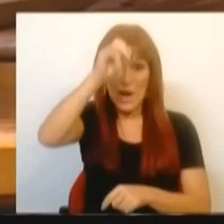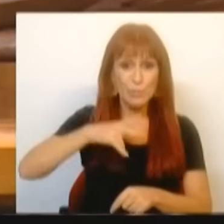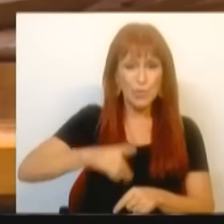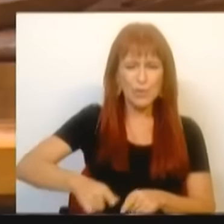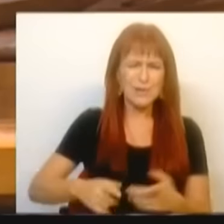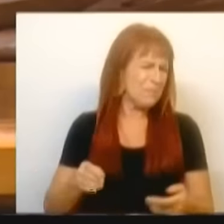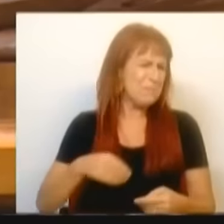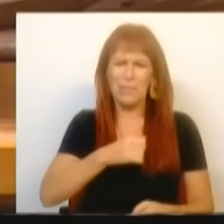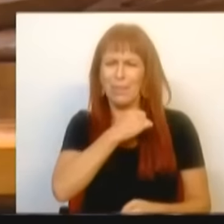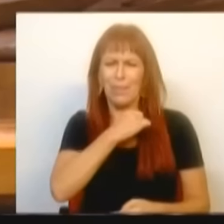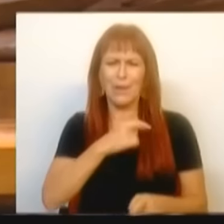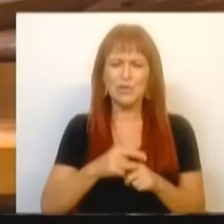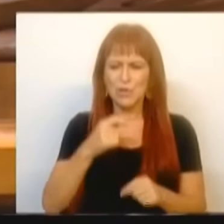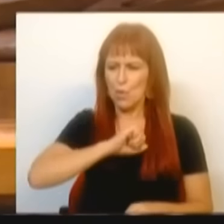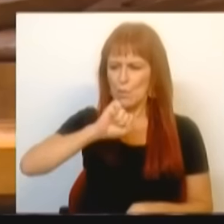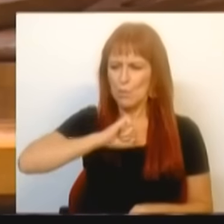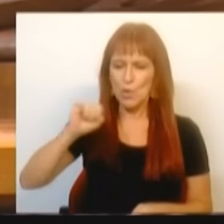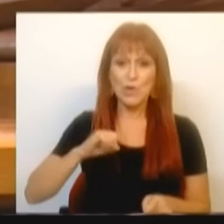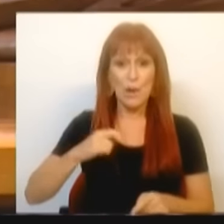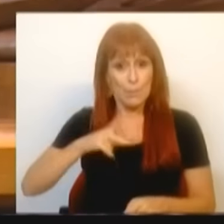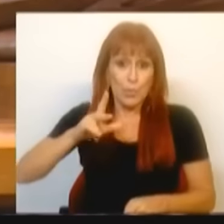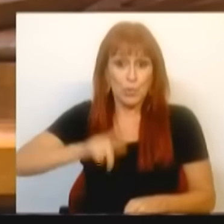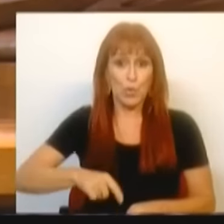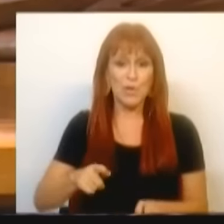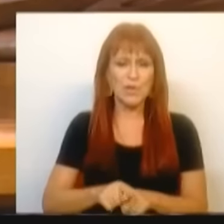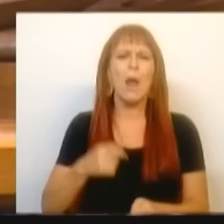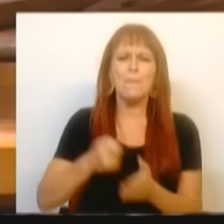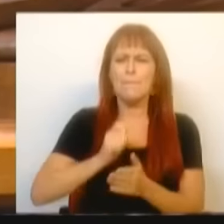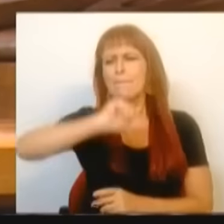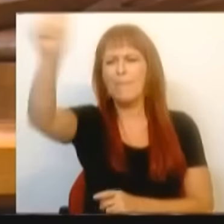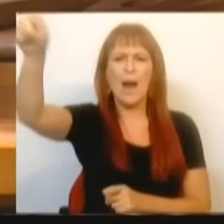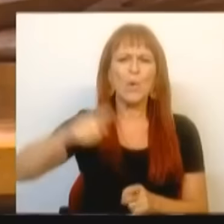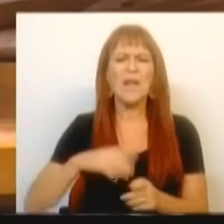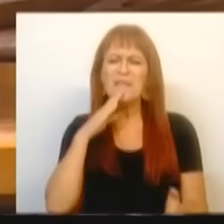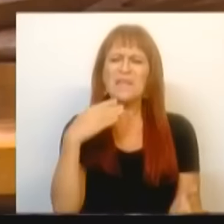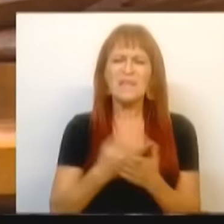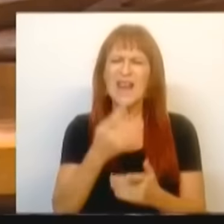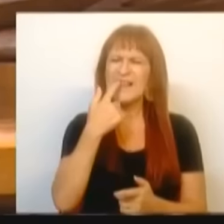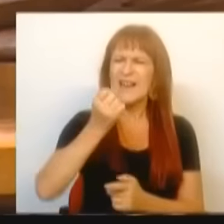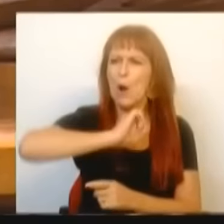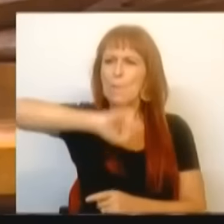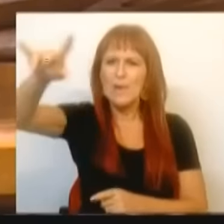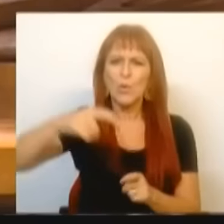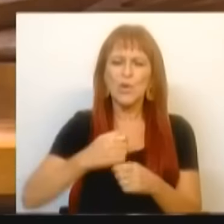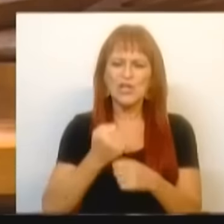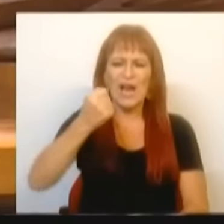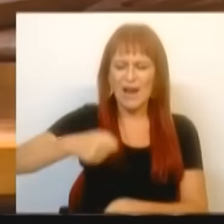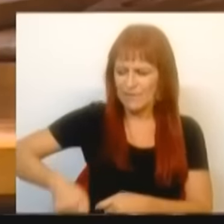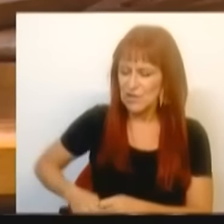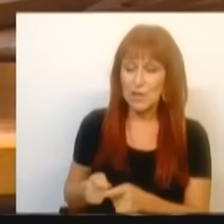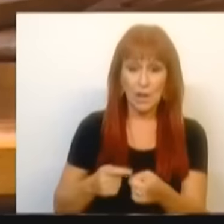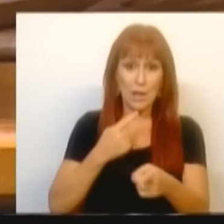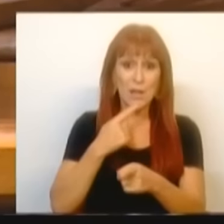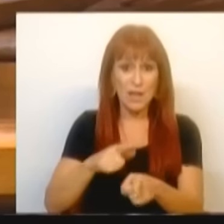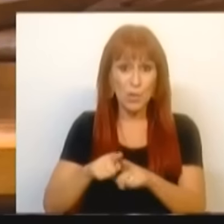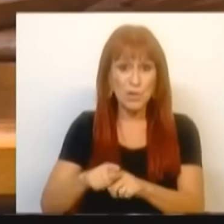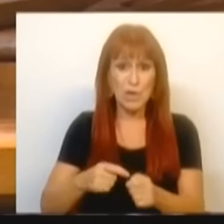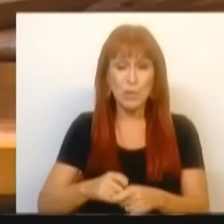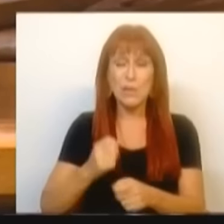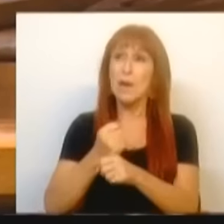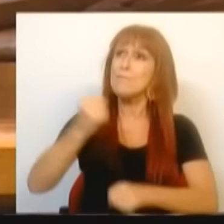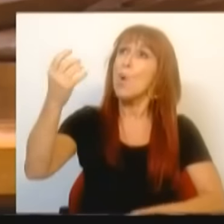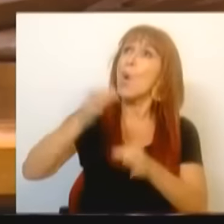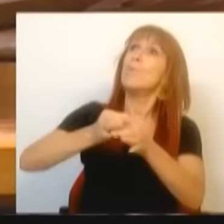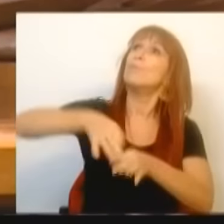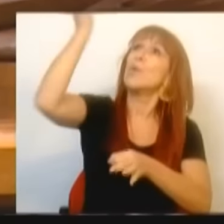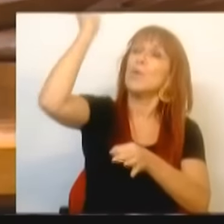preocupem que os proprietários ou os portugueses hão de pagar. Deem com pedras, garrafas nos bófias, arranjem morteiros e foguetes,